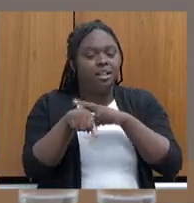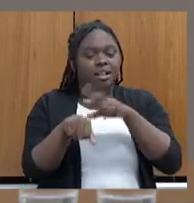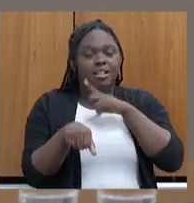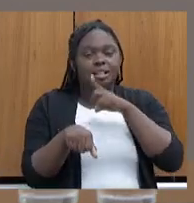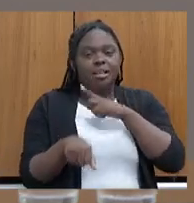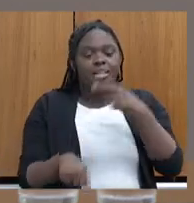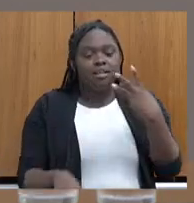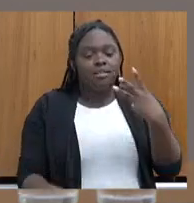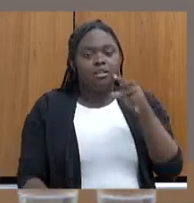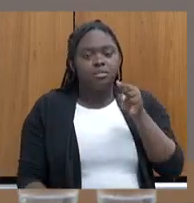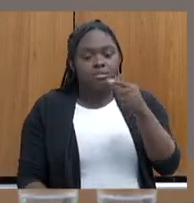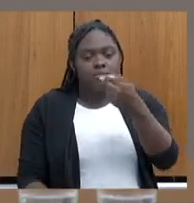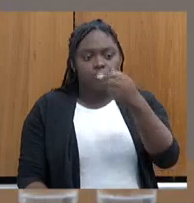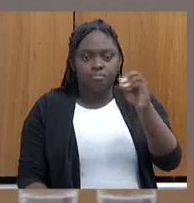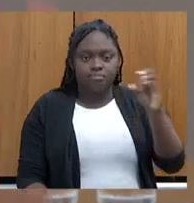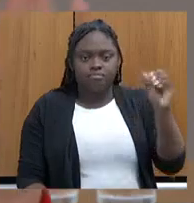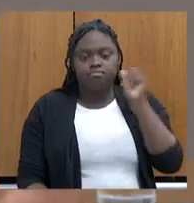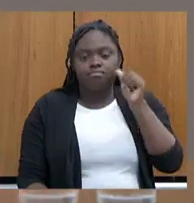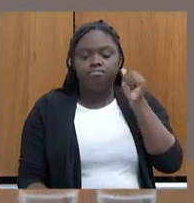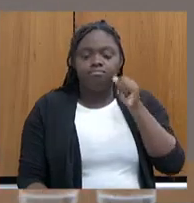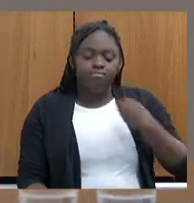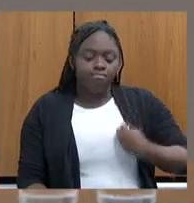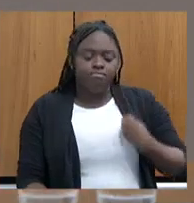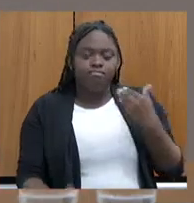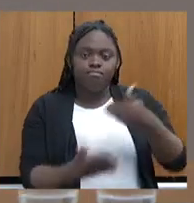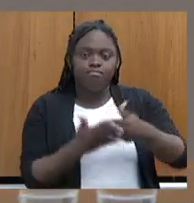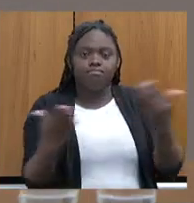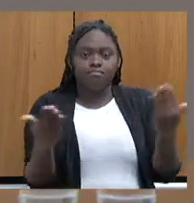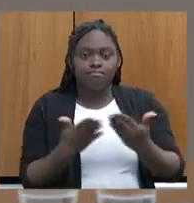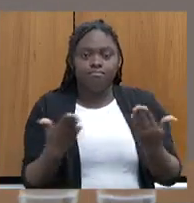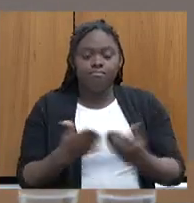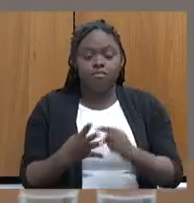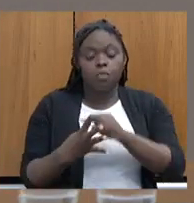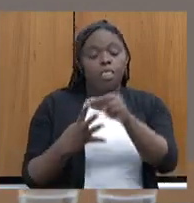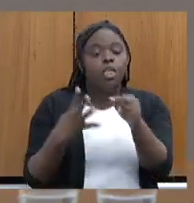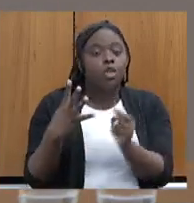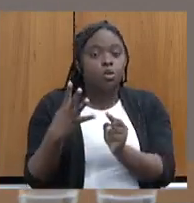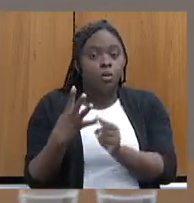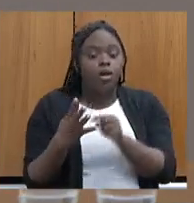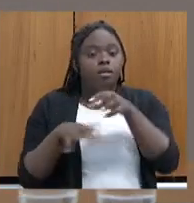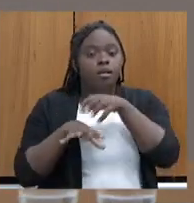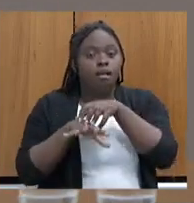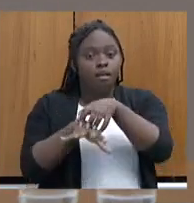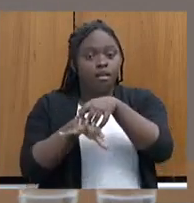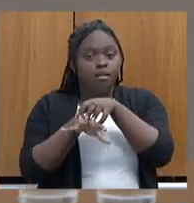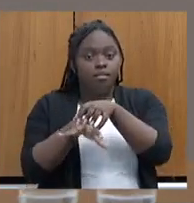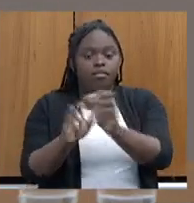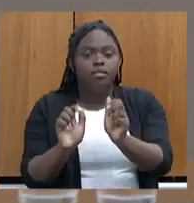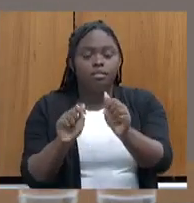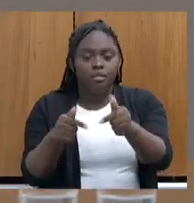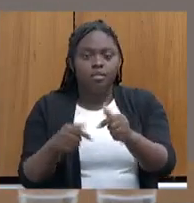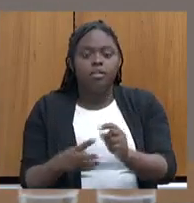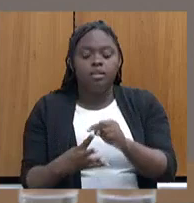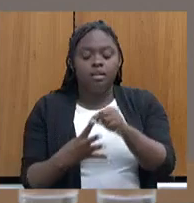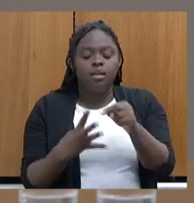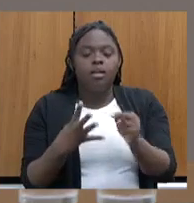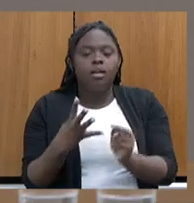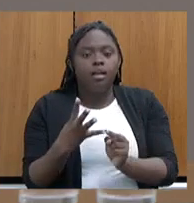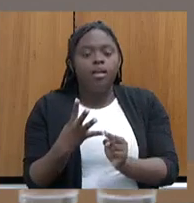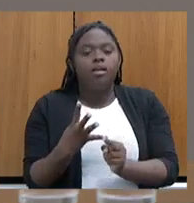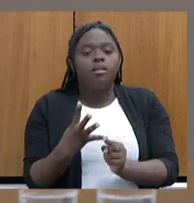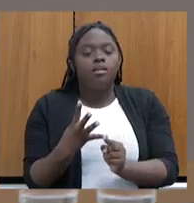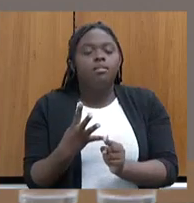.700 participantes até agora, em quatro caravanas realizadas em 2022. Em Tiga, Novo Cruzeiro, Pá de